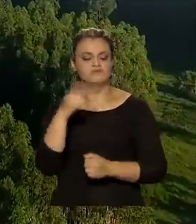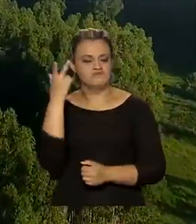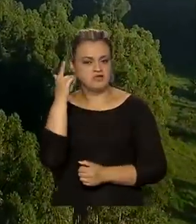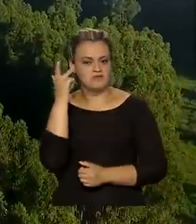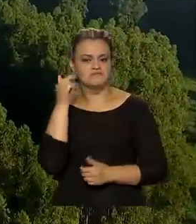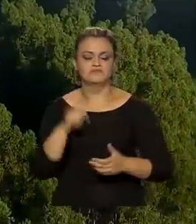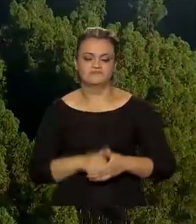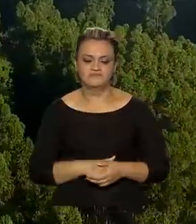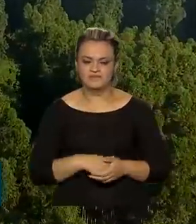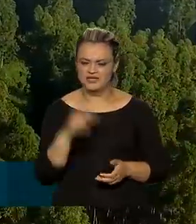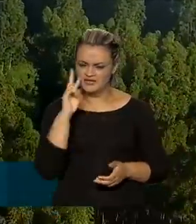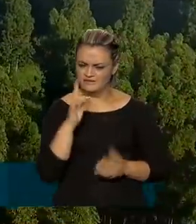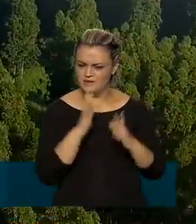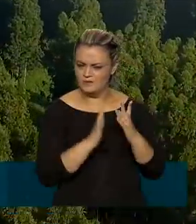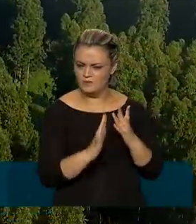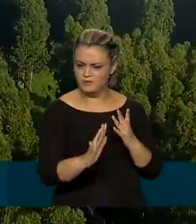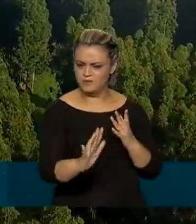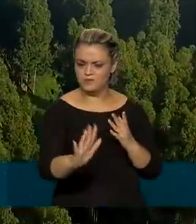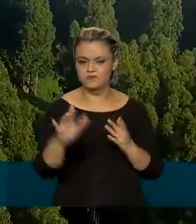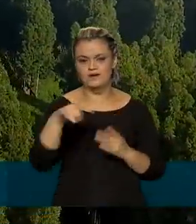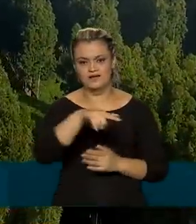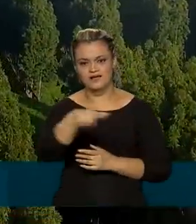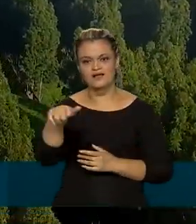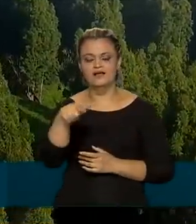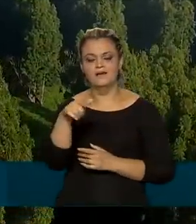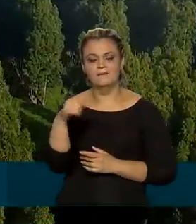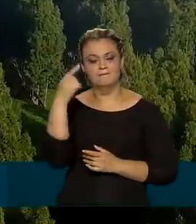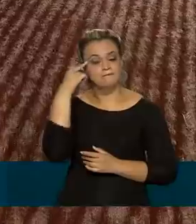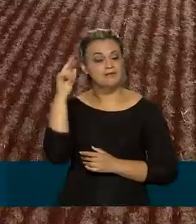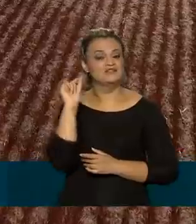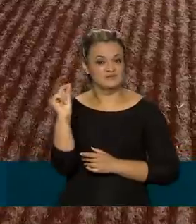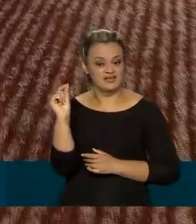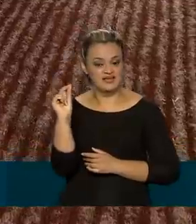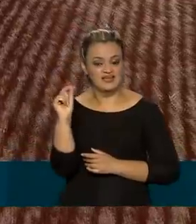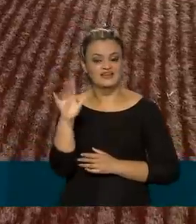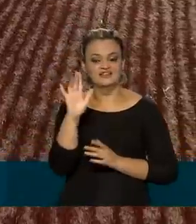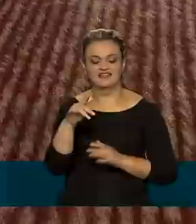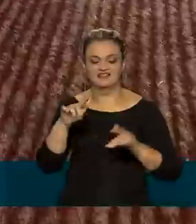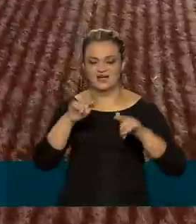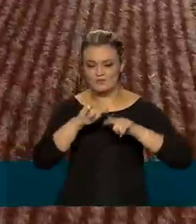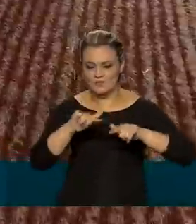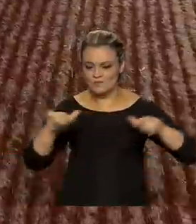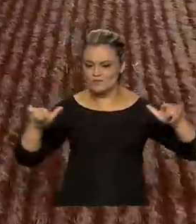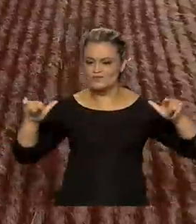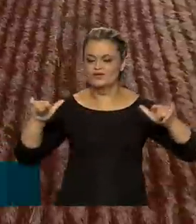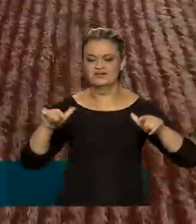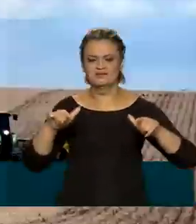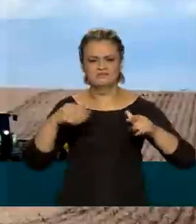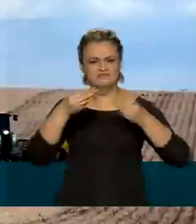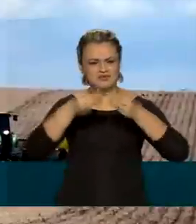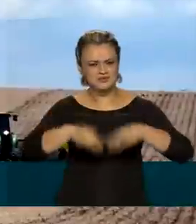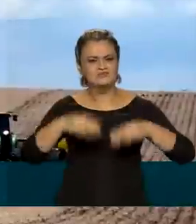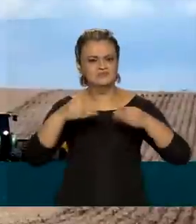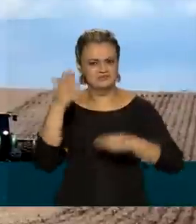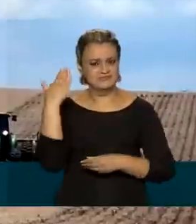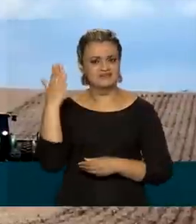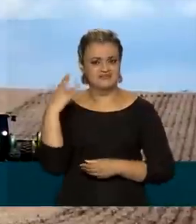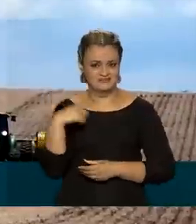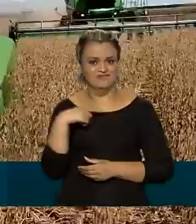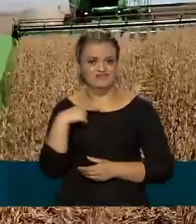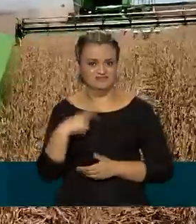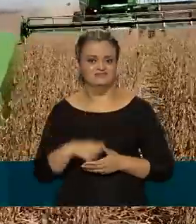Quem vê essa propriedade agora está longe de imaginar que ela já esteve completamente degradada e dando